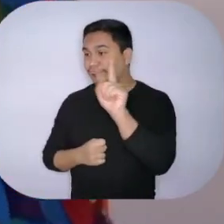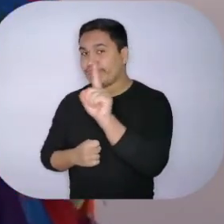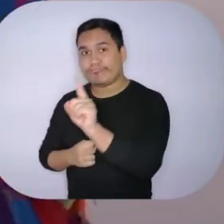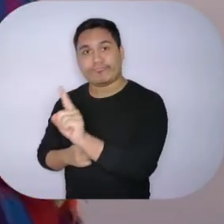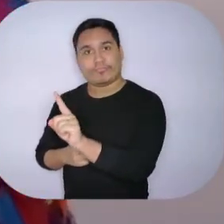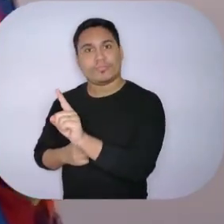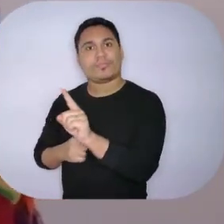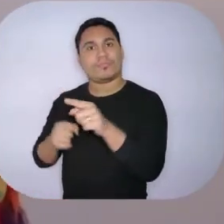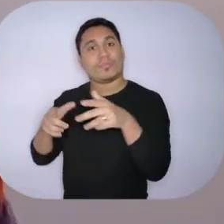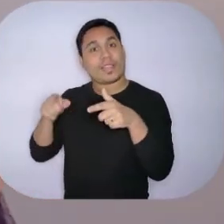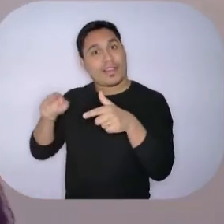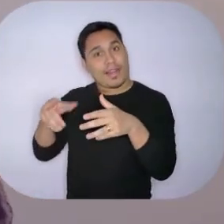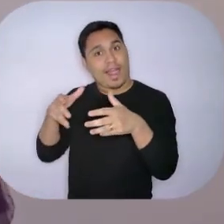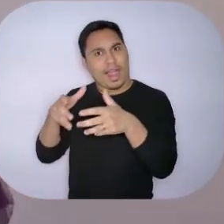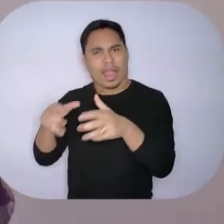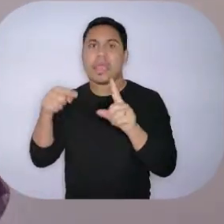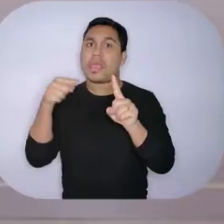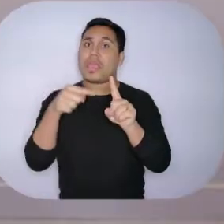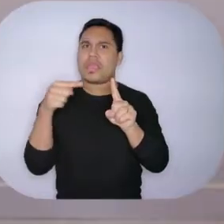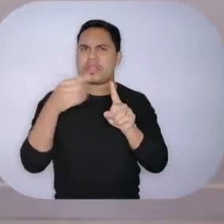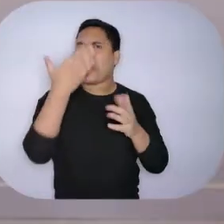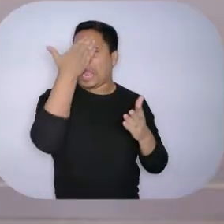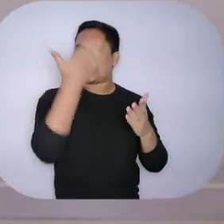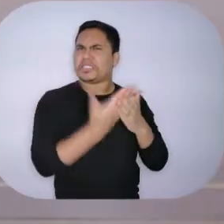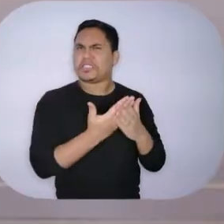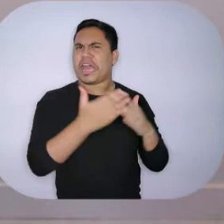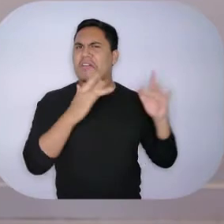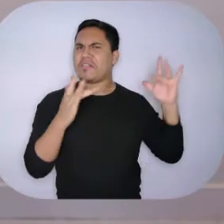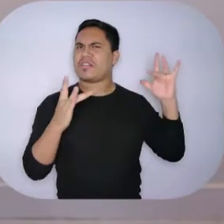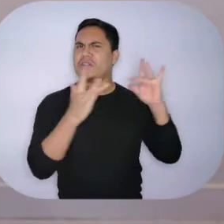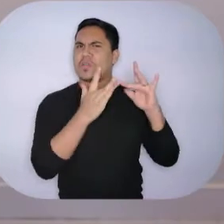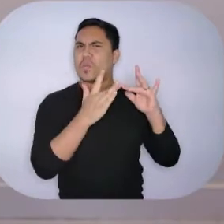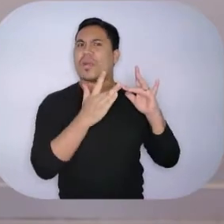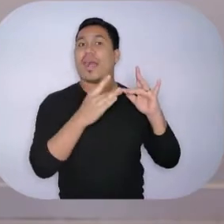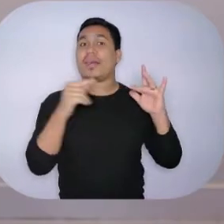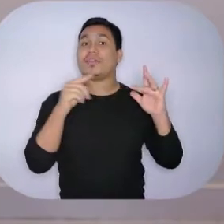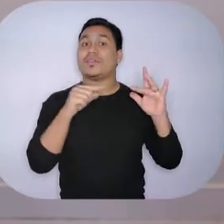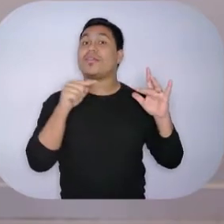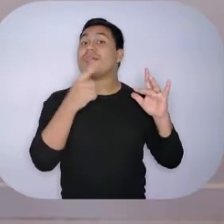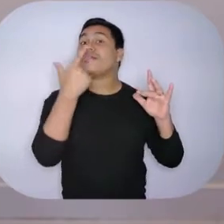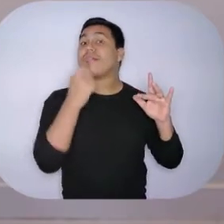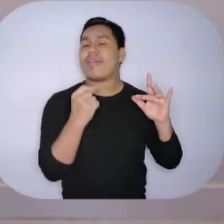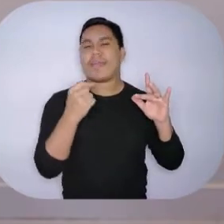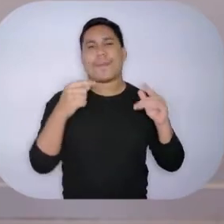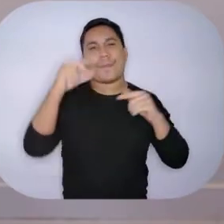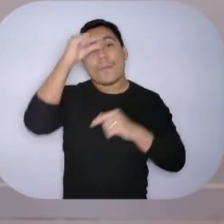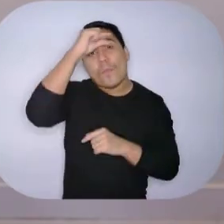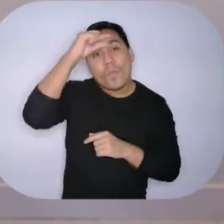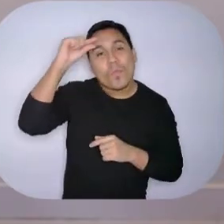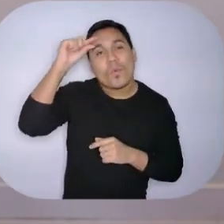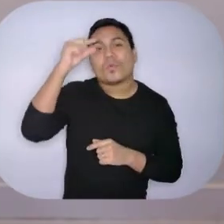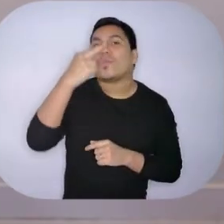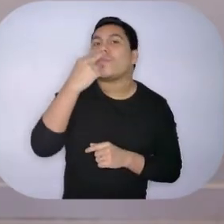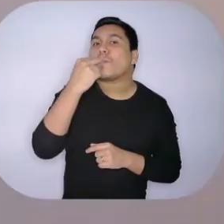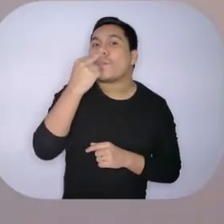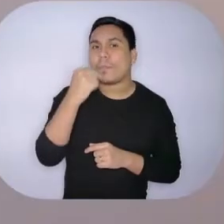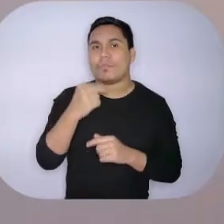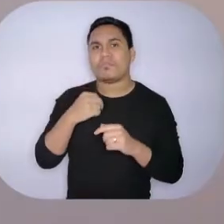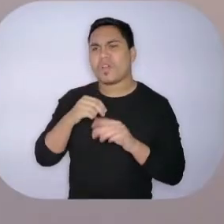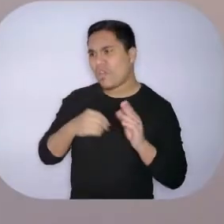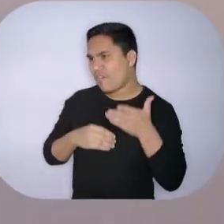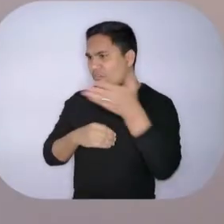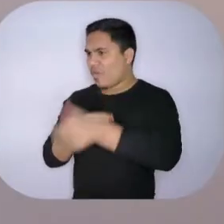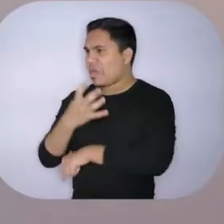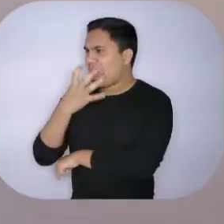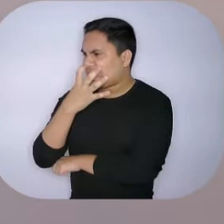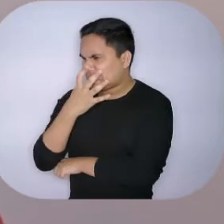ser clássico e tradicional, Monteiro Lobato, resolveu assistir a exposição de Anitta Malfatti. E não